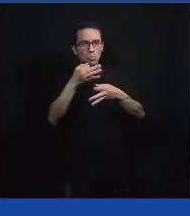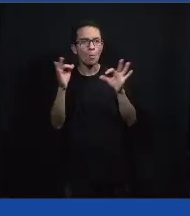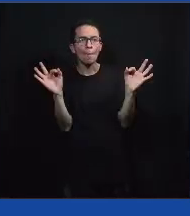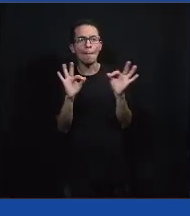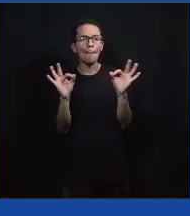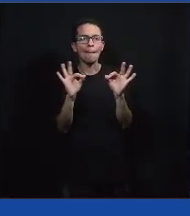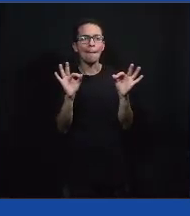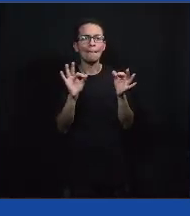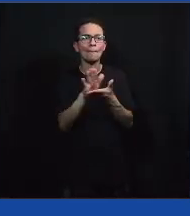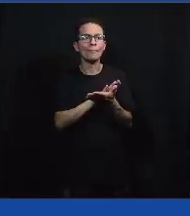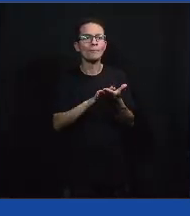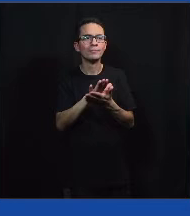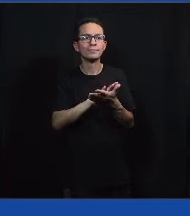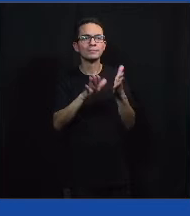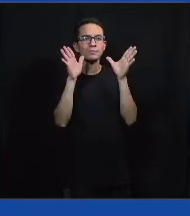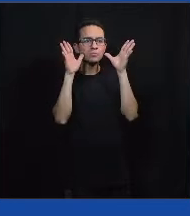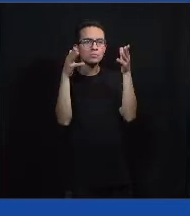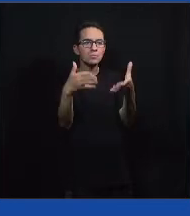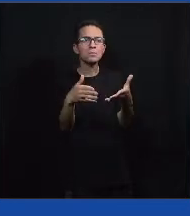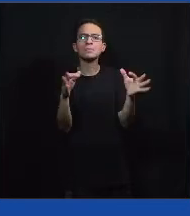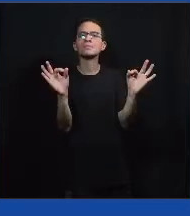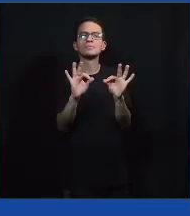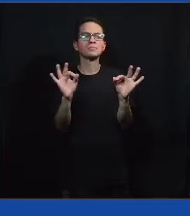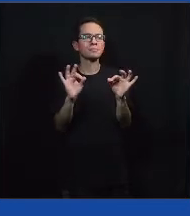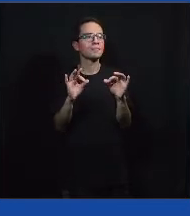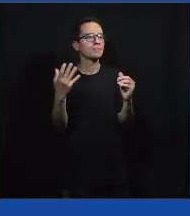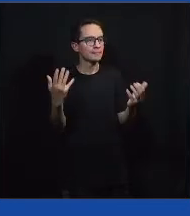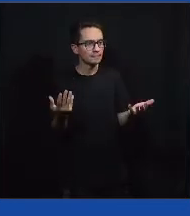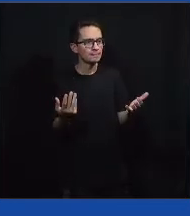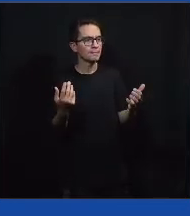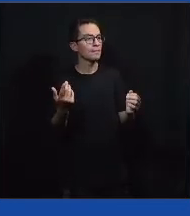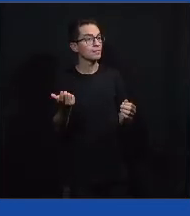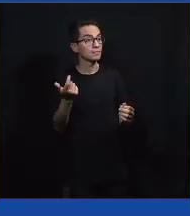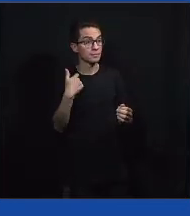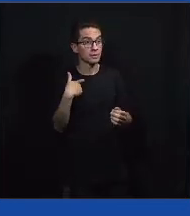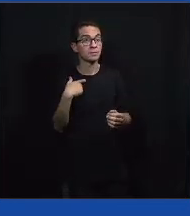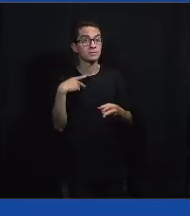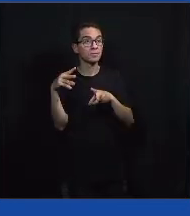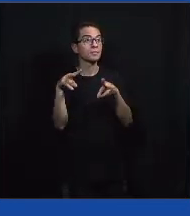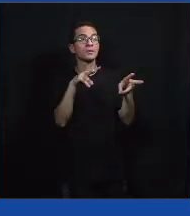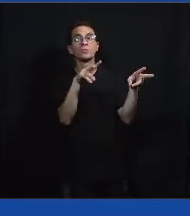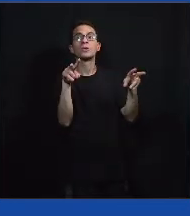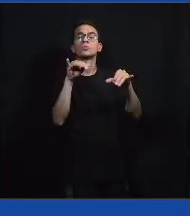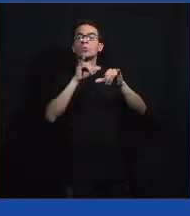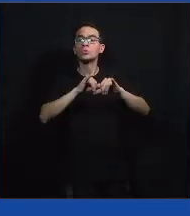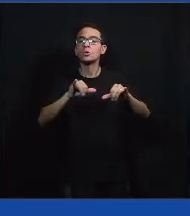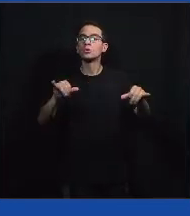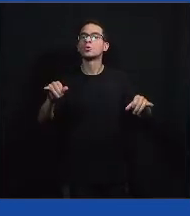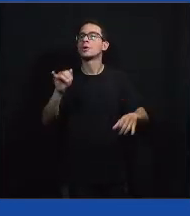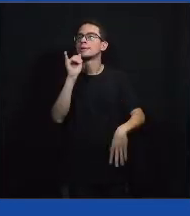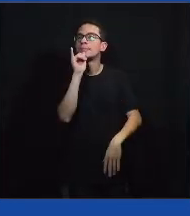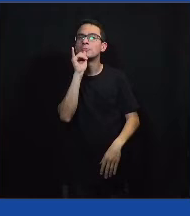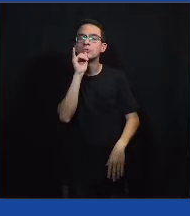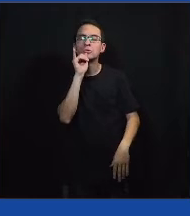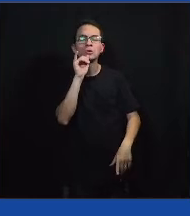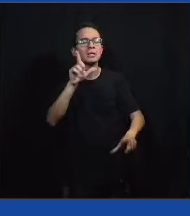focado nisso. Eu não vejo notícias, vamos supor, do Ministério da Educação